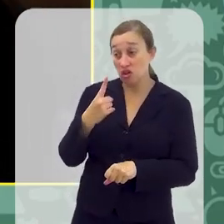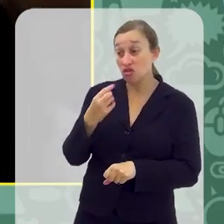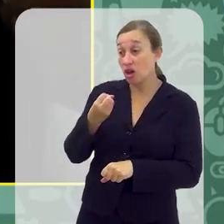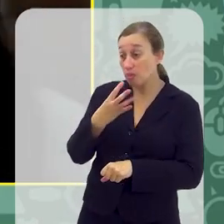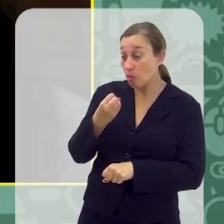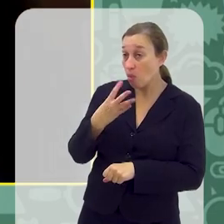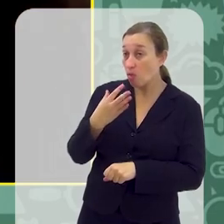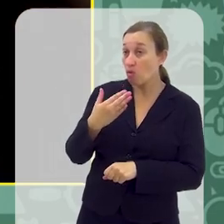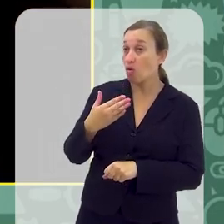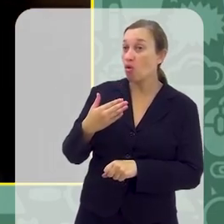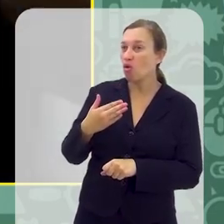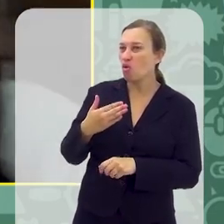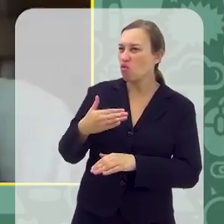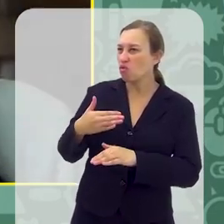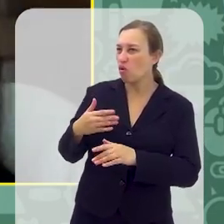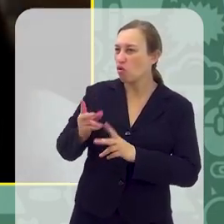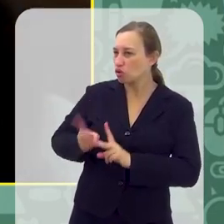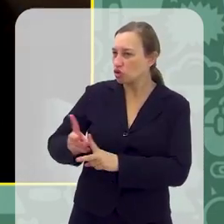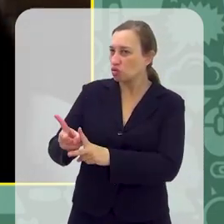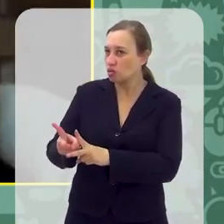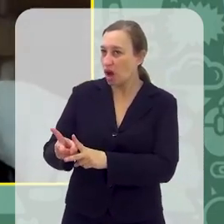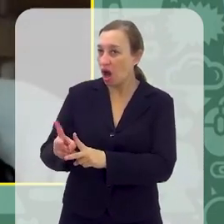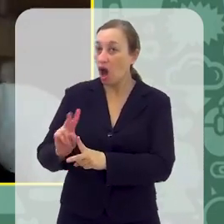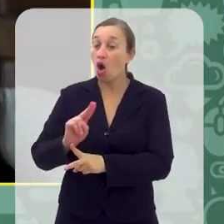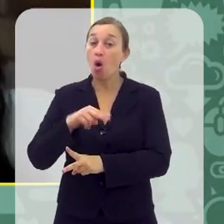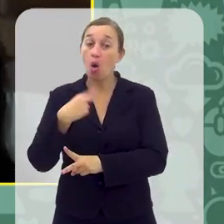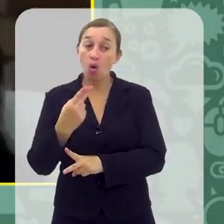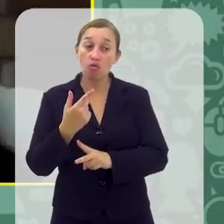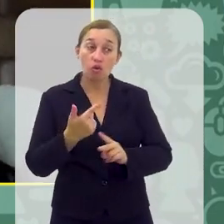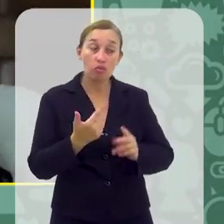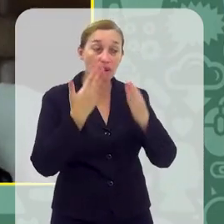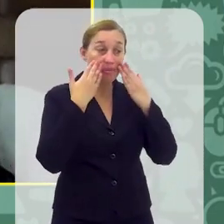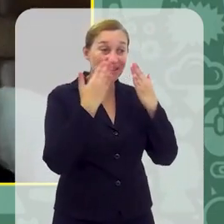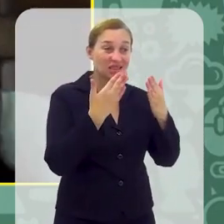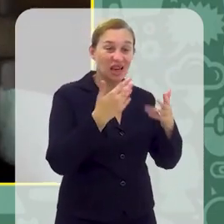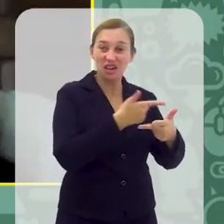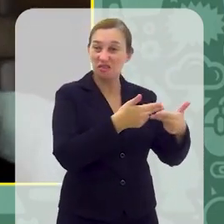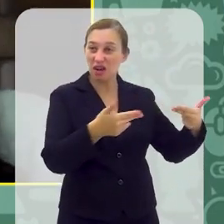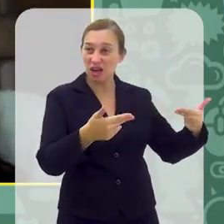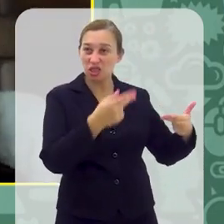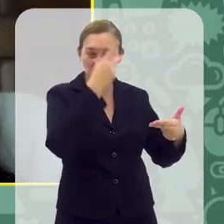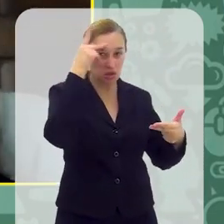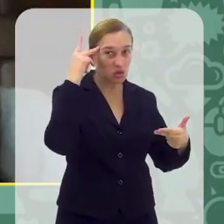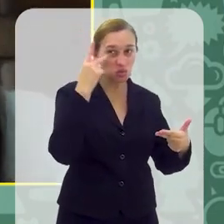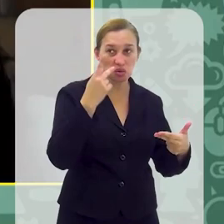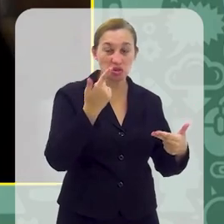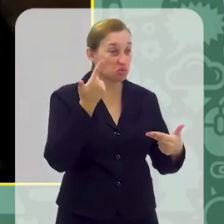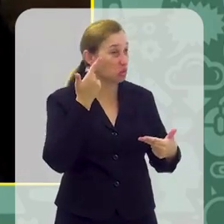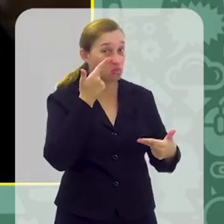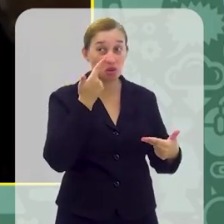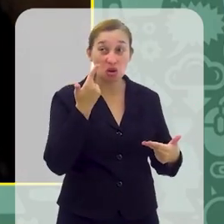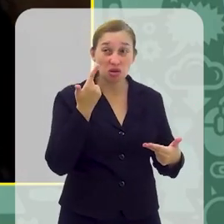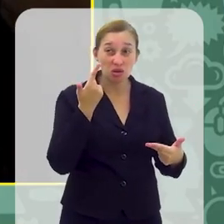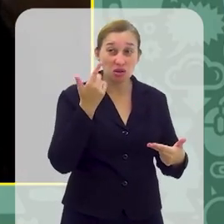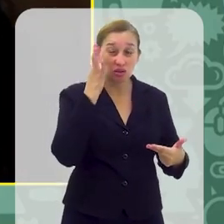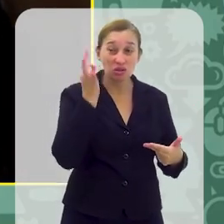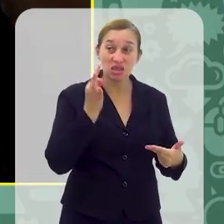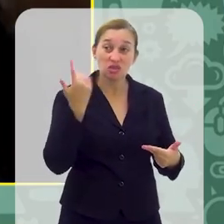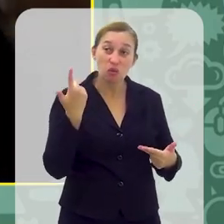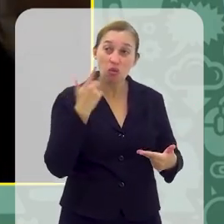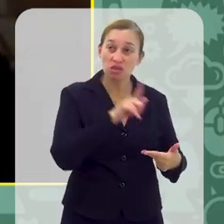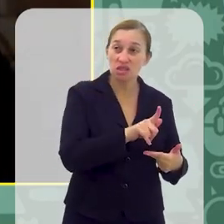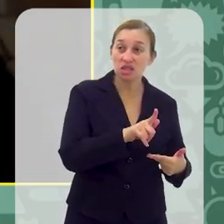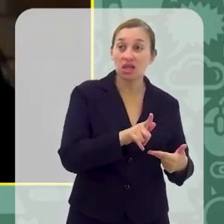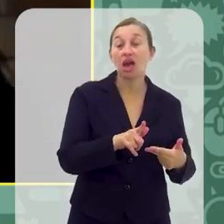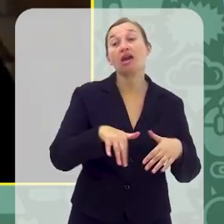isso, eu vou continuar aqui ou eu vou me expor no meio de um monte de jovem que eu não sei como que eu vou me relacionar. É muito mais fácil o adolescente ficar.